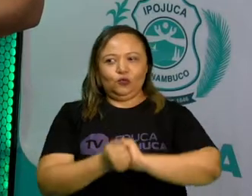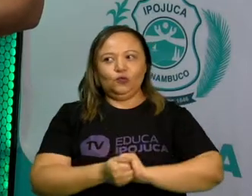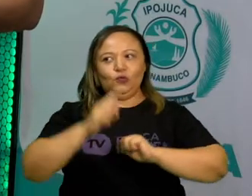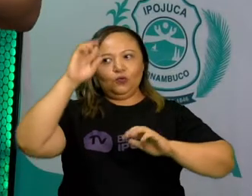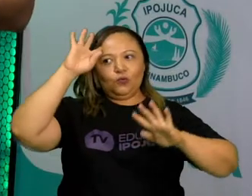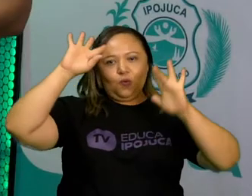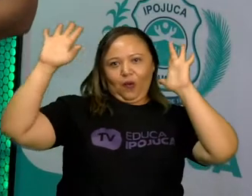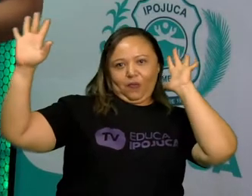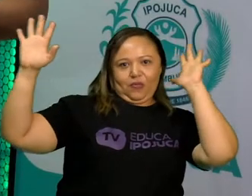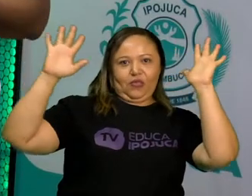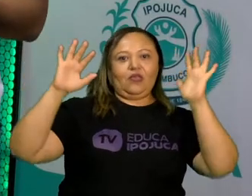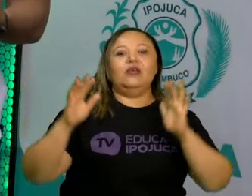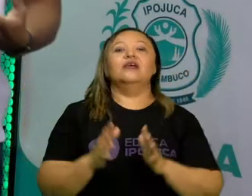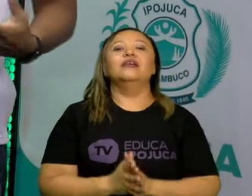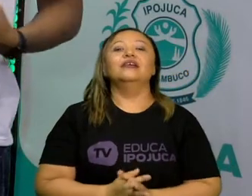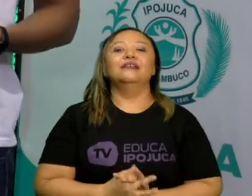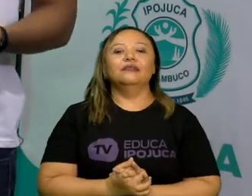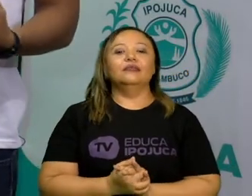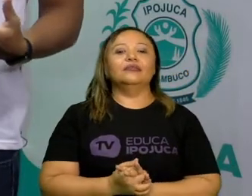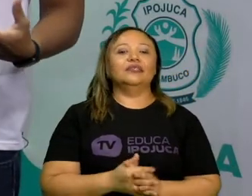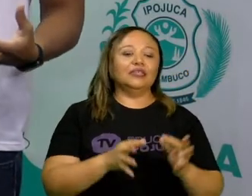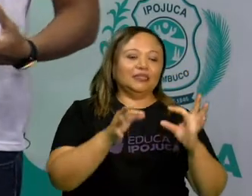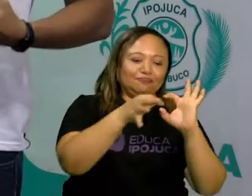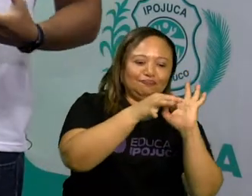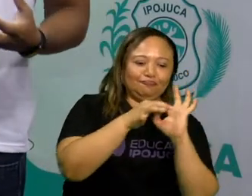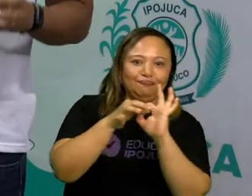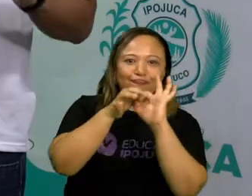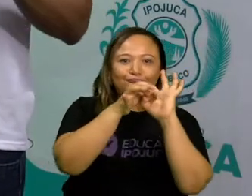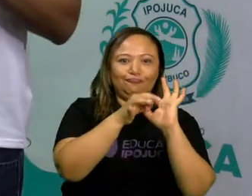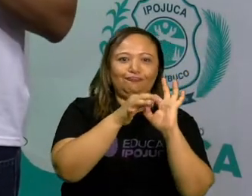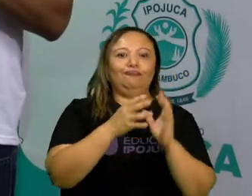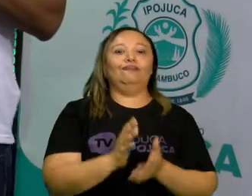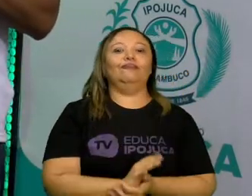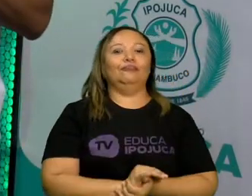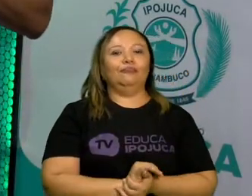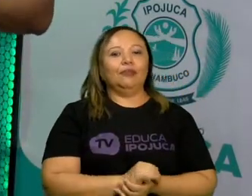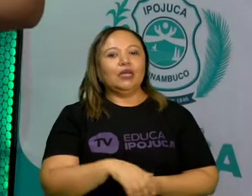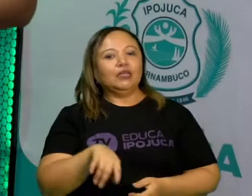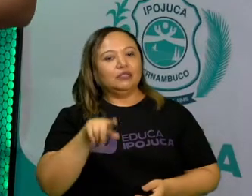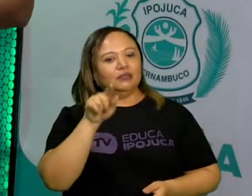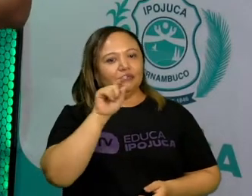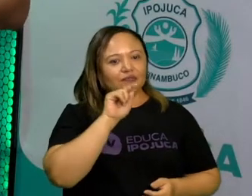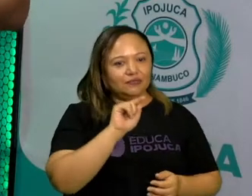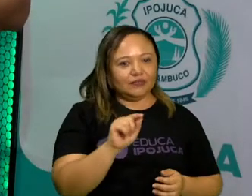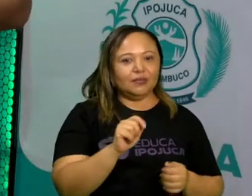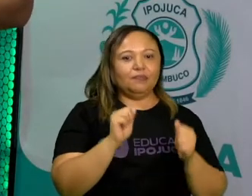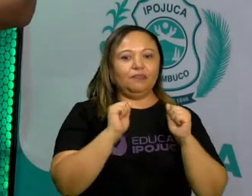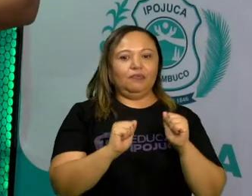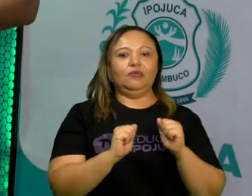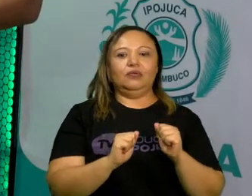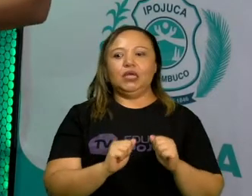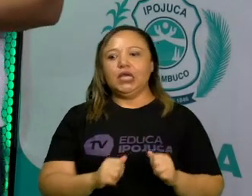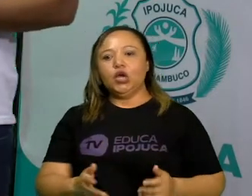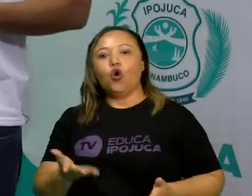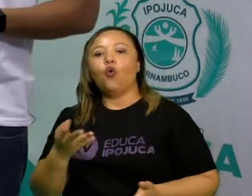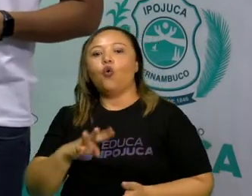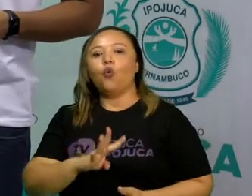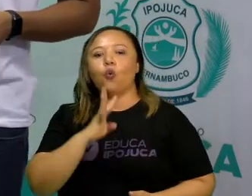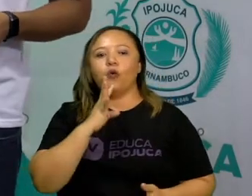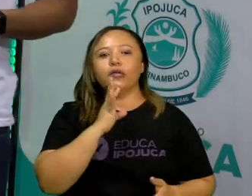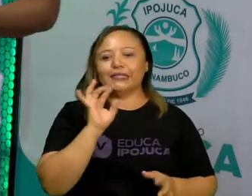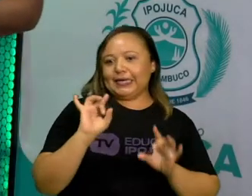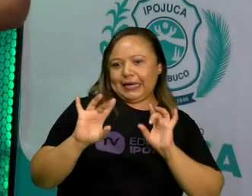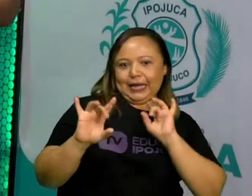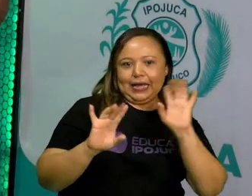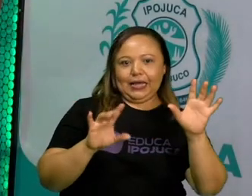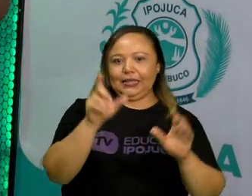né? E o seu sonho de estar ali como um jogador, um atleta, próximos por meio da realidade virtual.